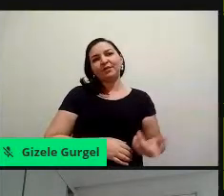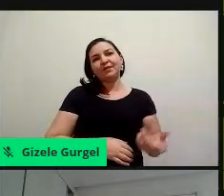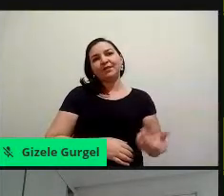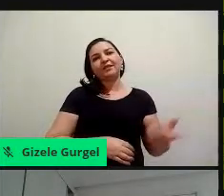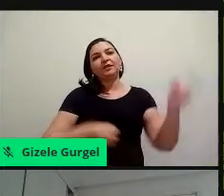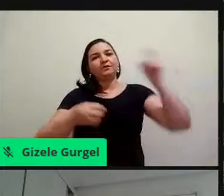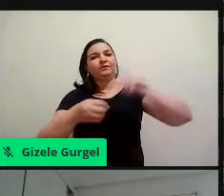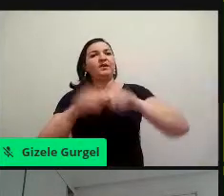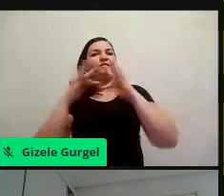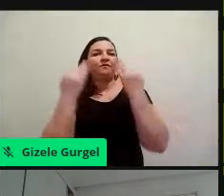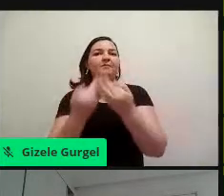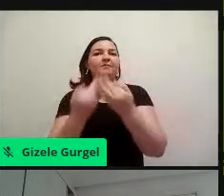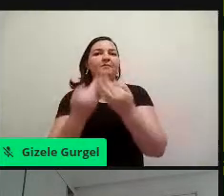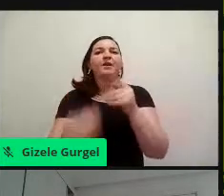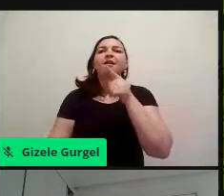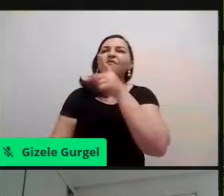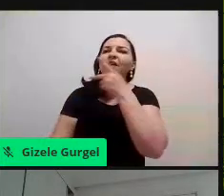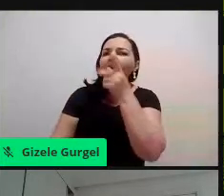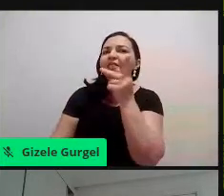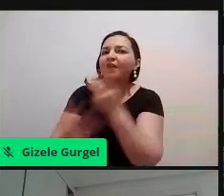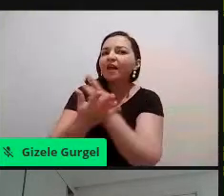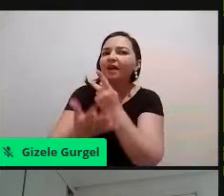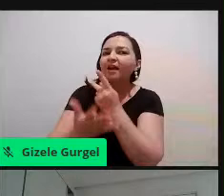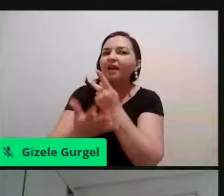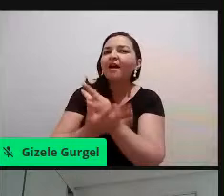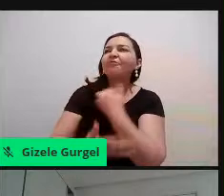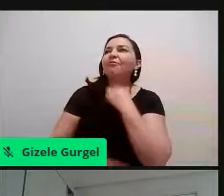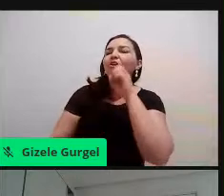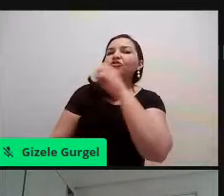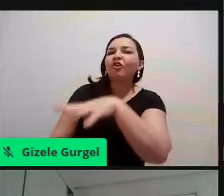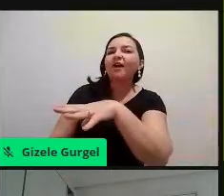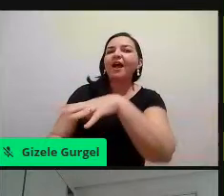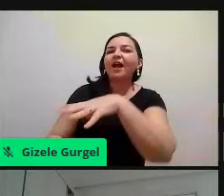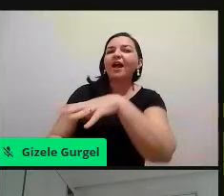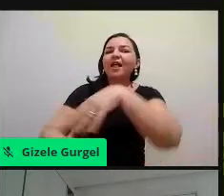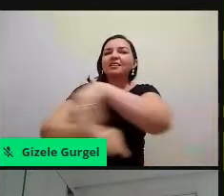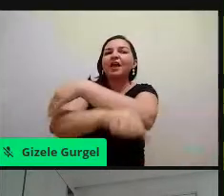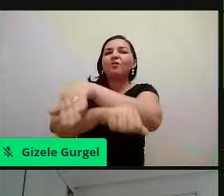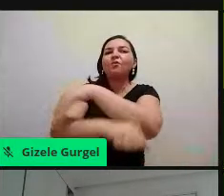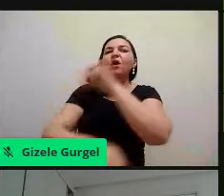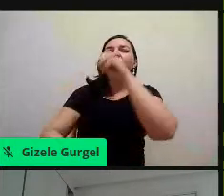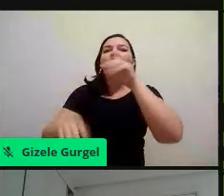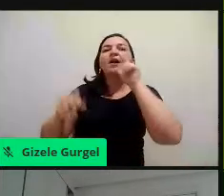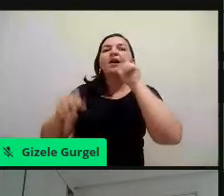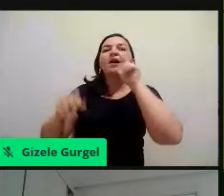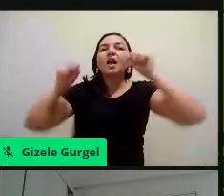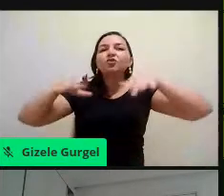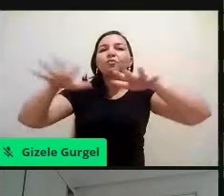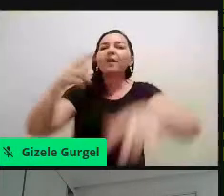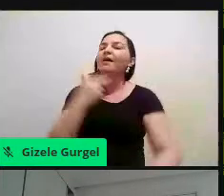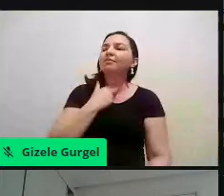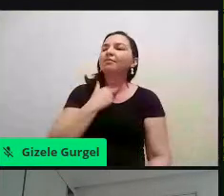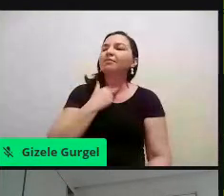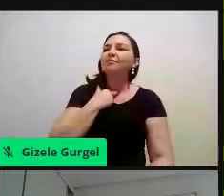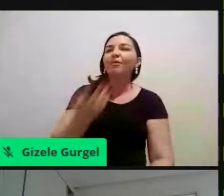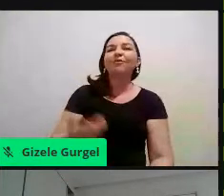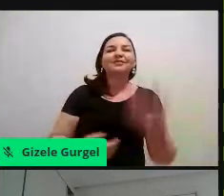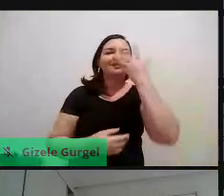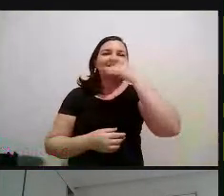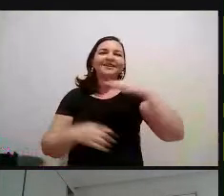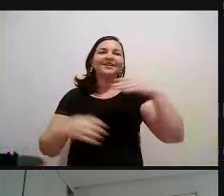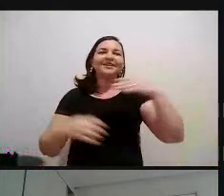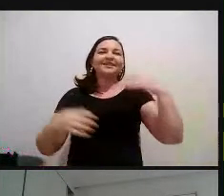corrigem a família, né, então, adoro trabalhar com crianças, crianças, então, se divertem, a gente